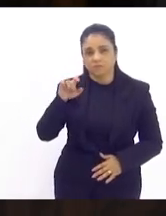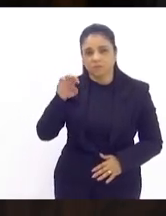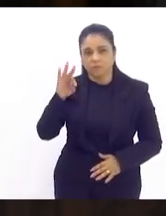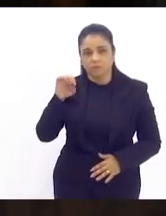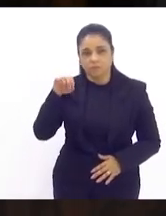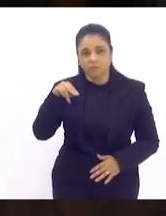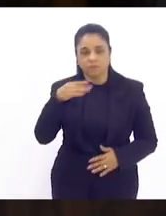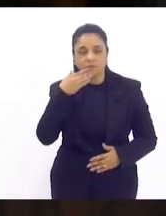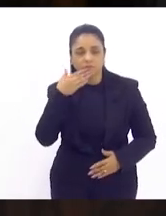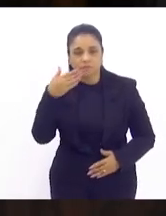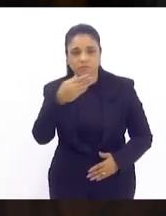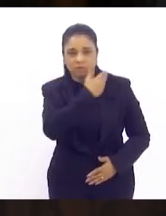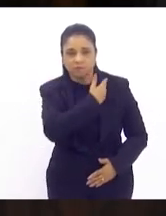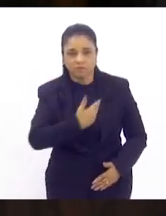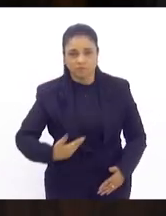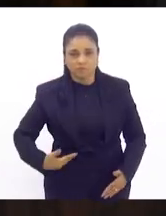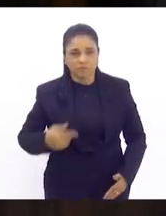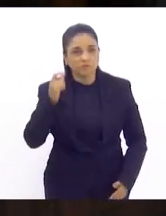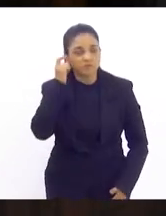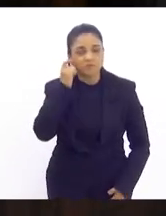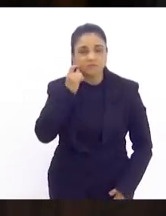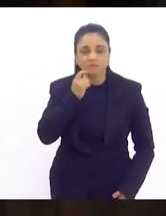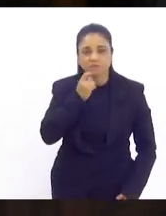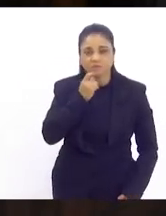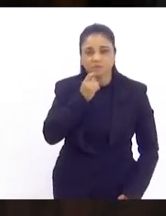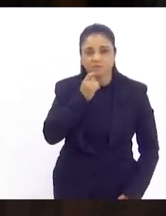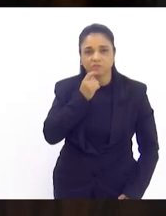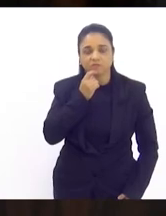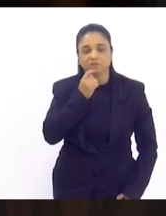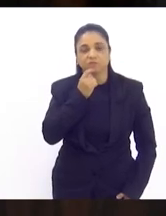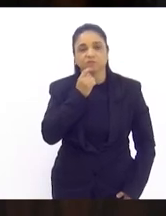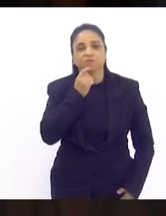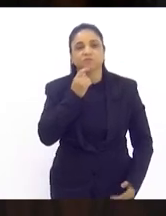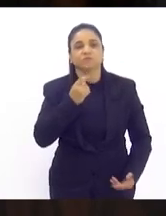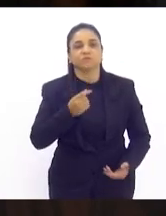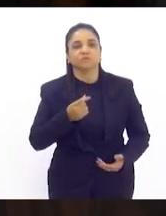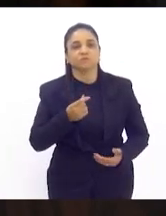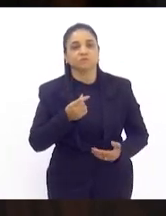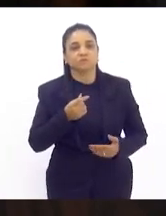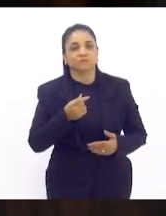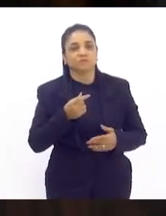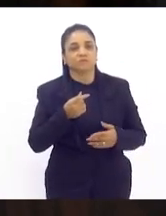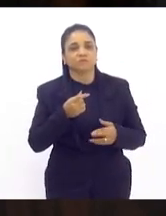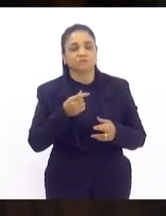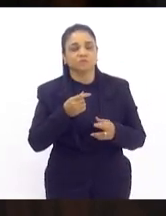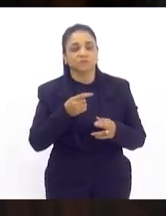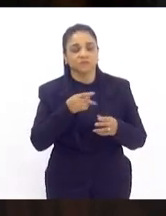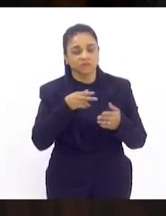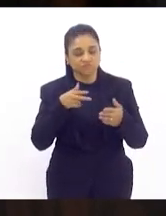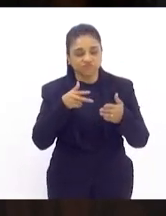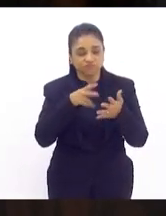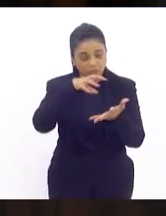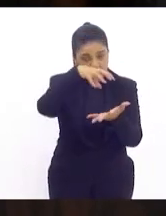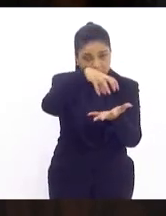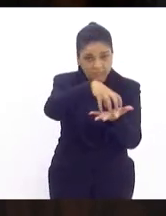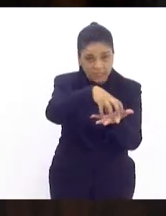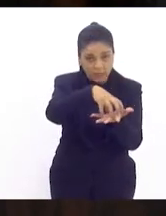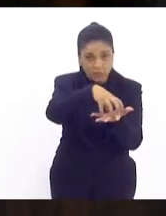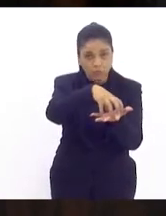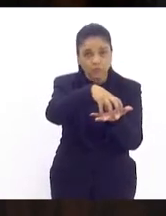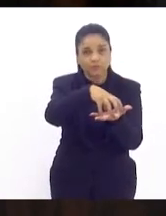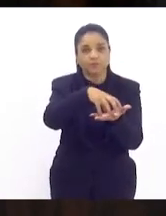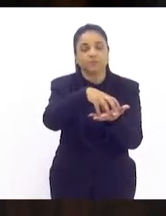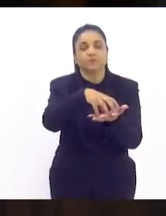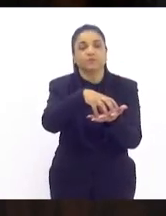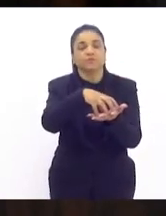excelentíssimo senhor governador do estado do Rio de Janeiro senhor Cláudio Castro a instalação de um centro integrado de